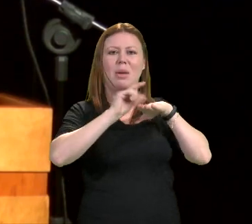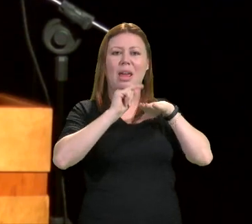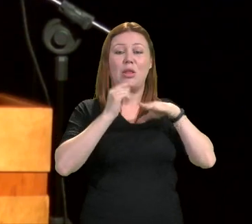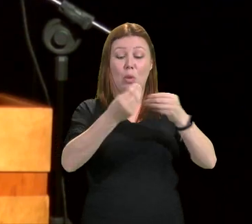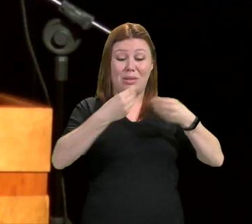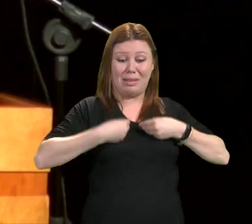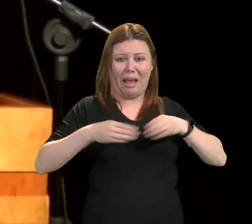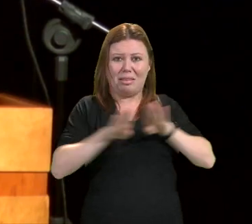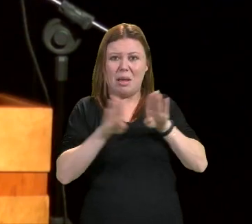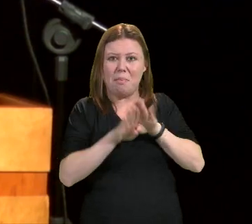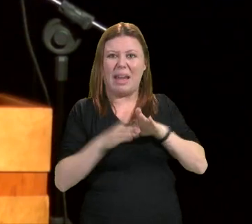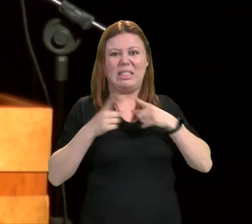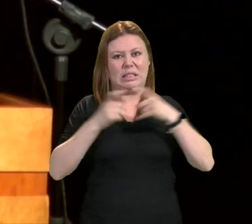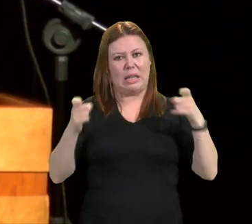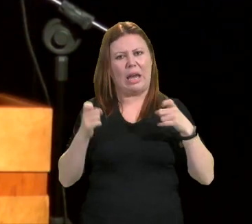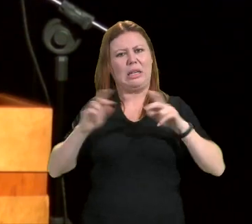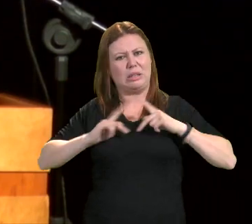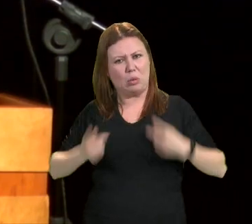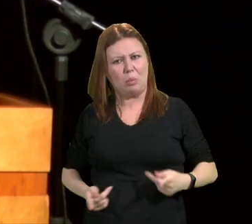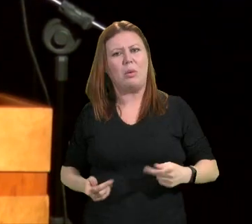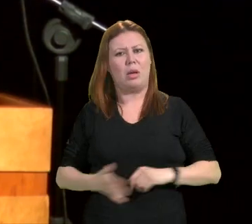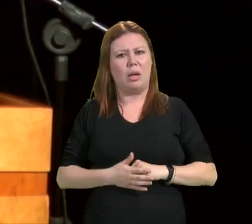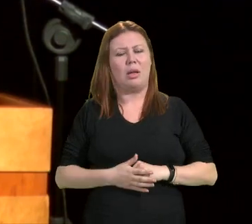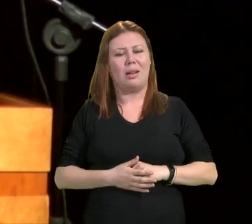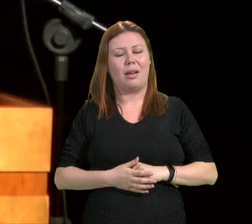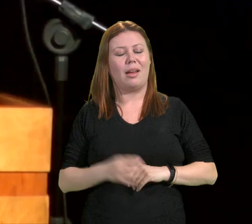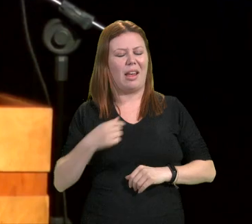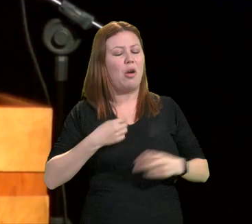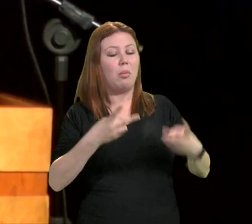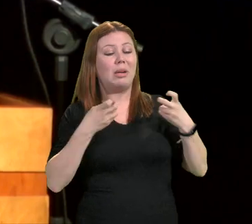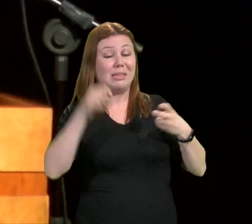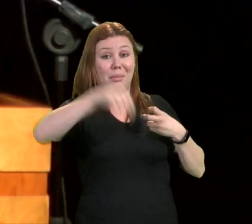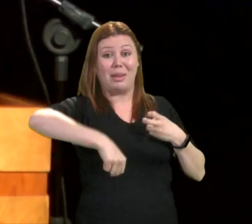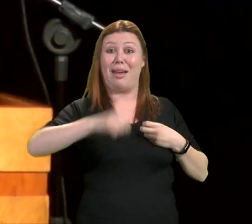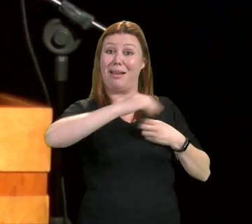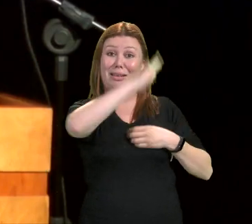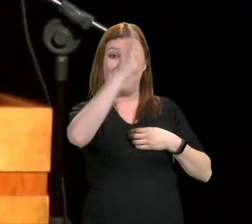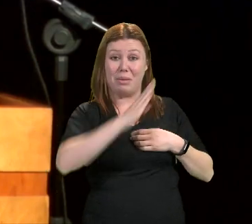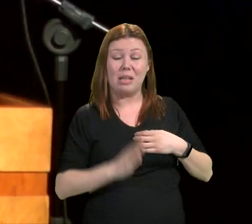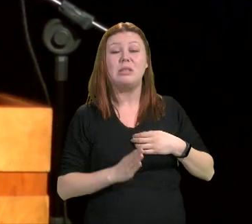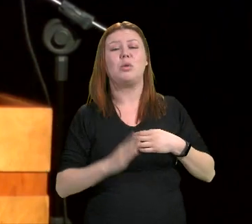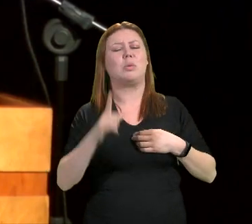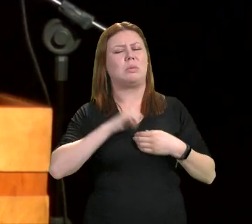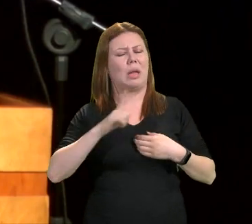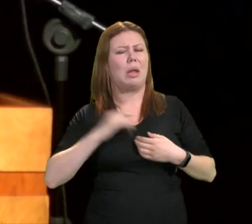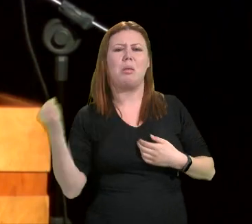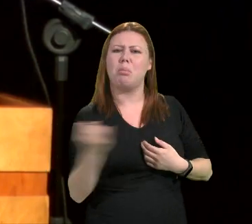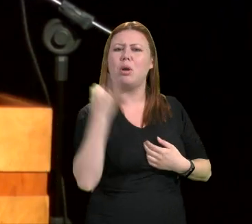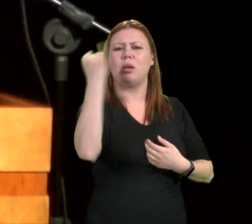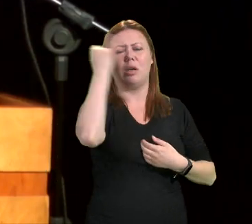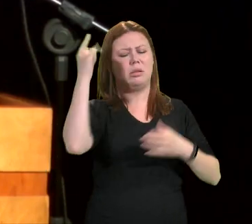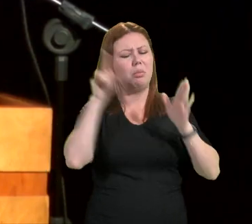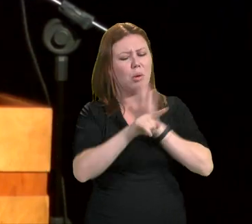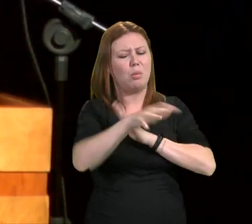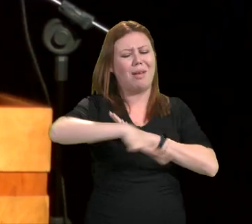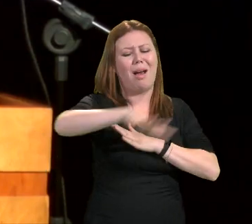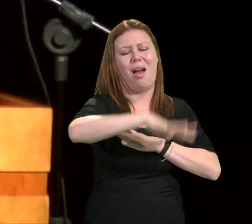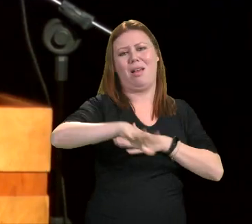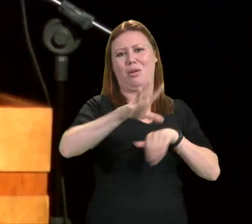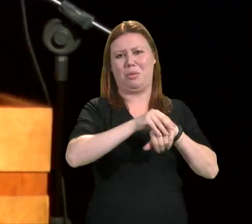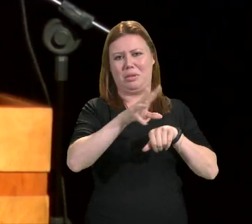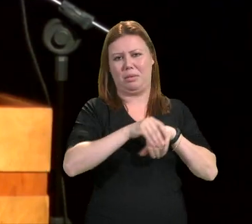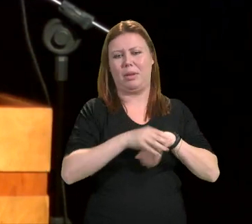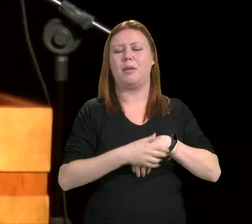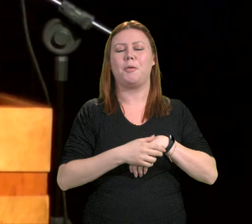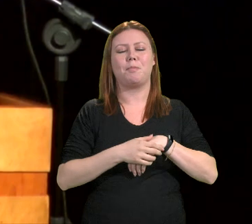humanas, estamos vendo no Brasil um questionamento sobre a importância dessa área do conhecimento. Ele diz, eu ouvi